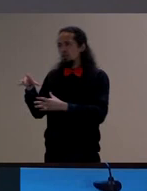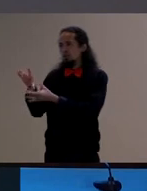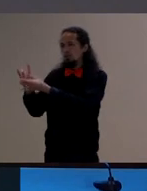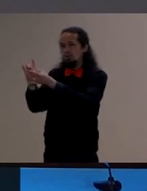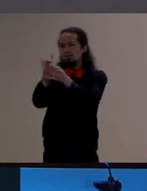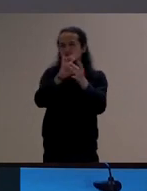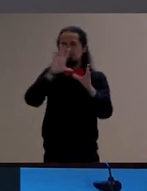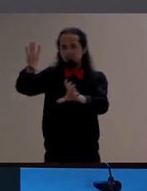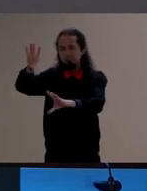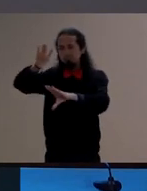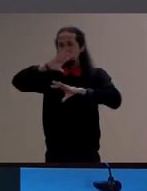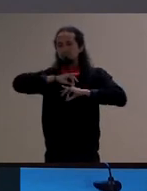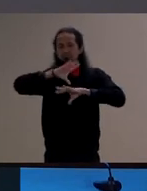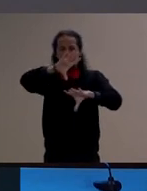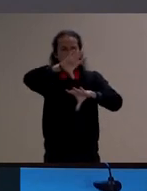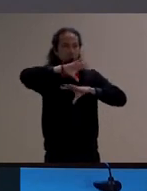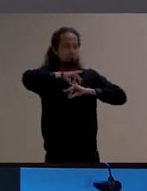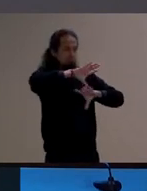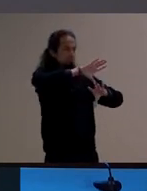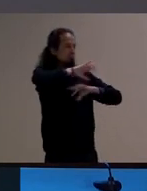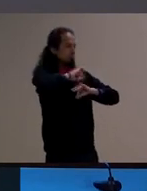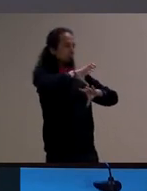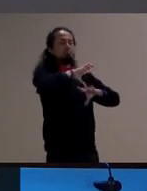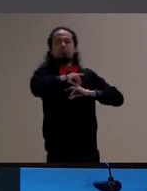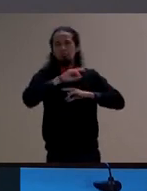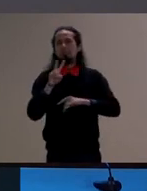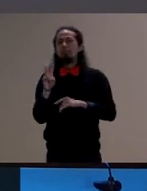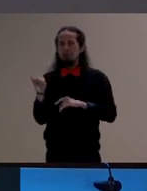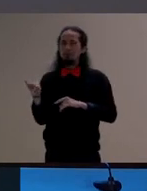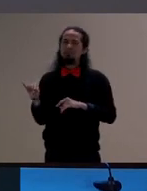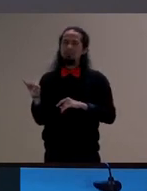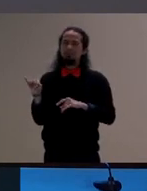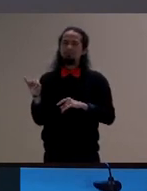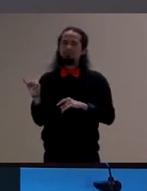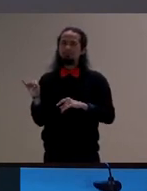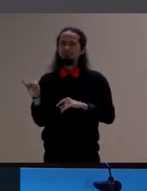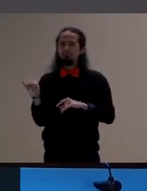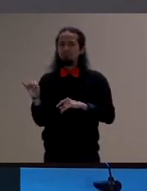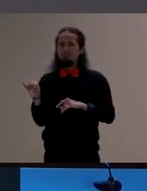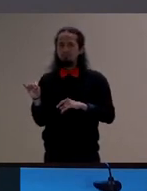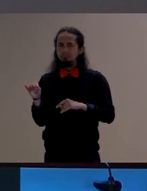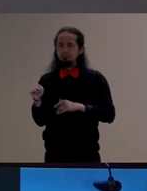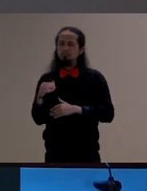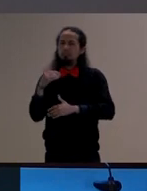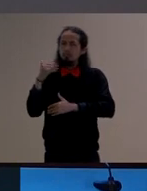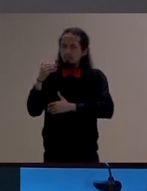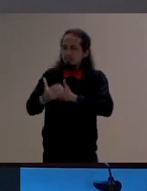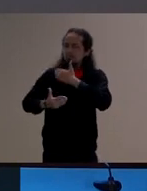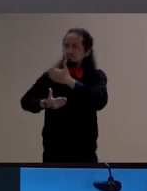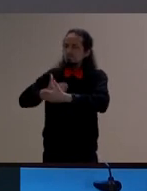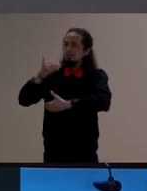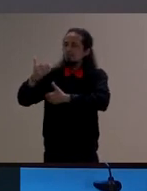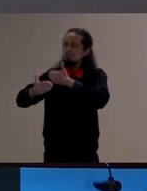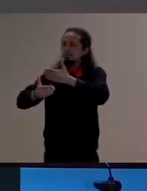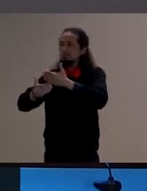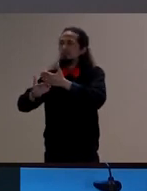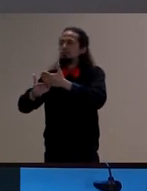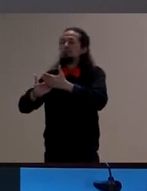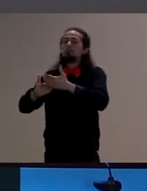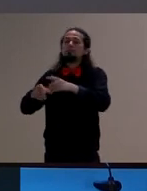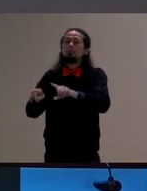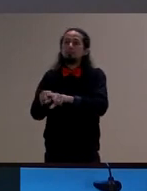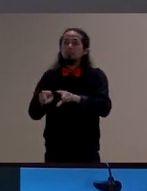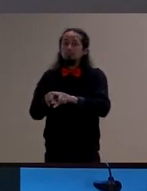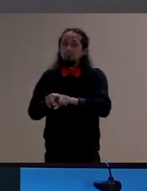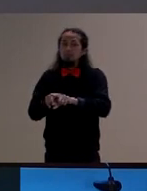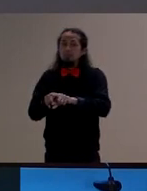vai ultrapassando o que ela já conhece e vai ultrapassando a si mesmo por isso